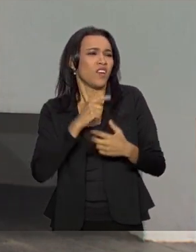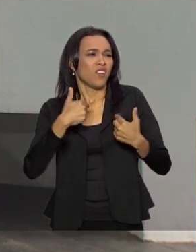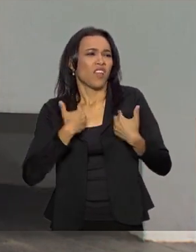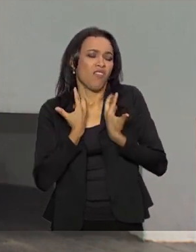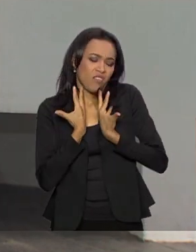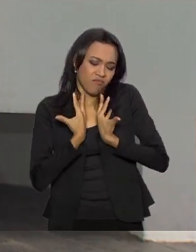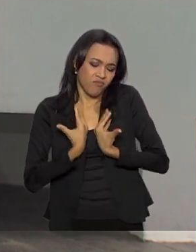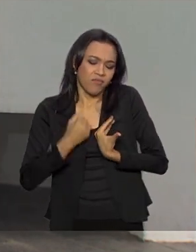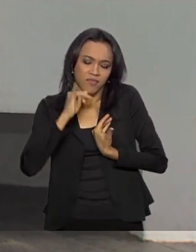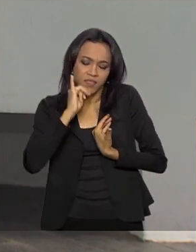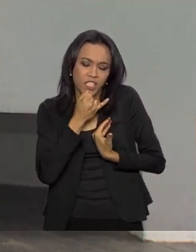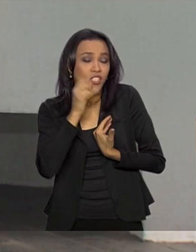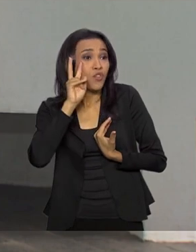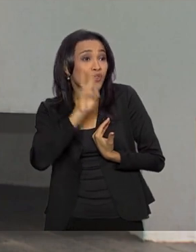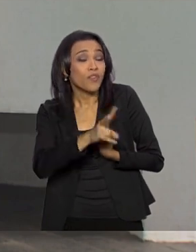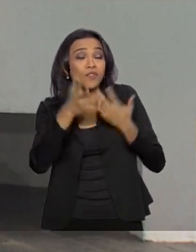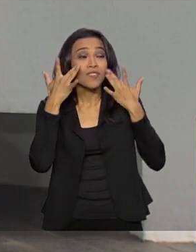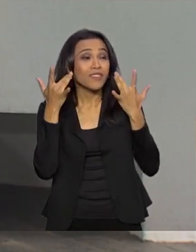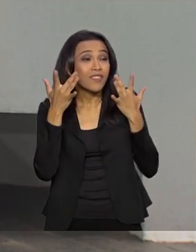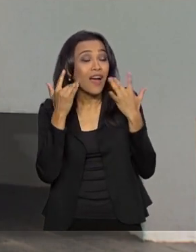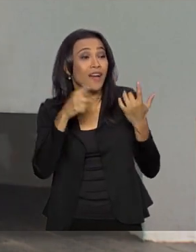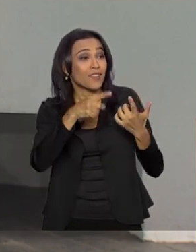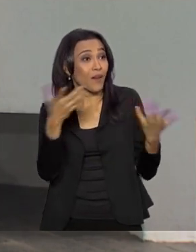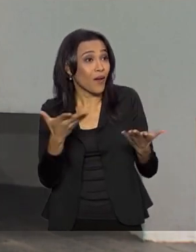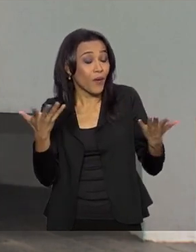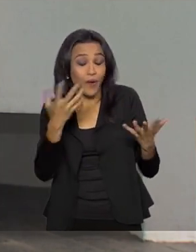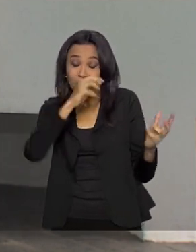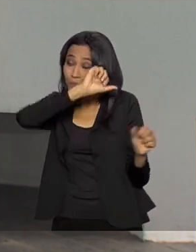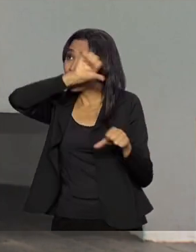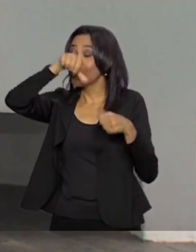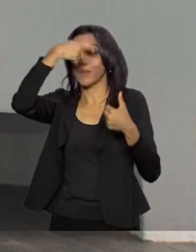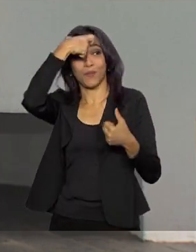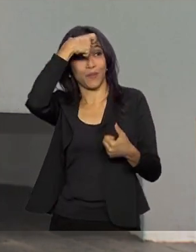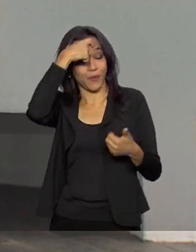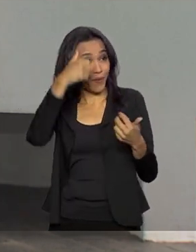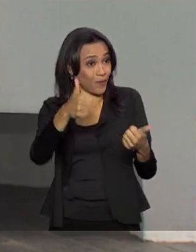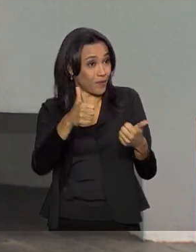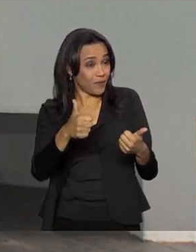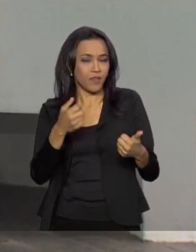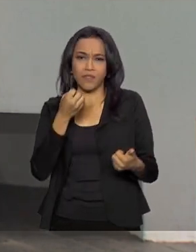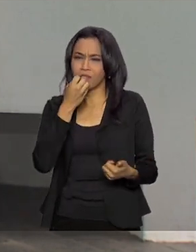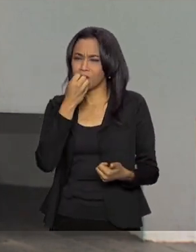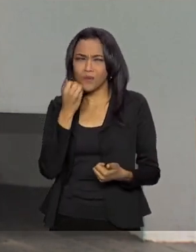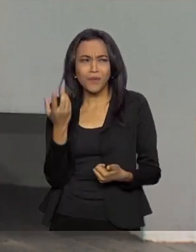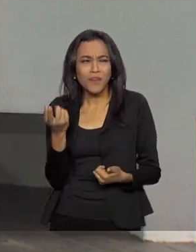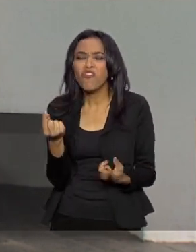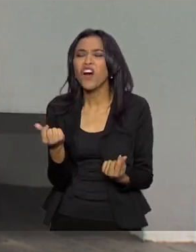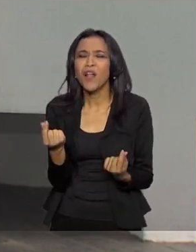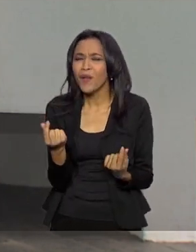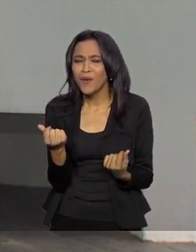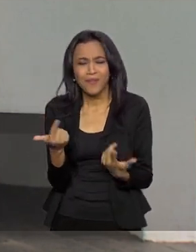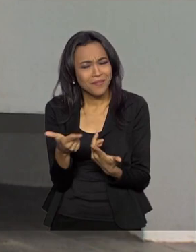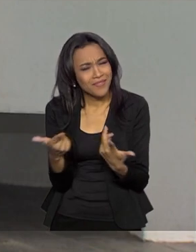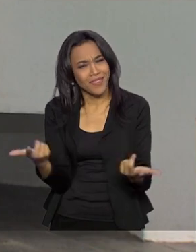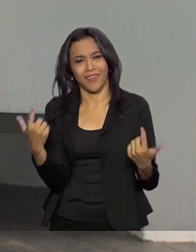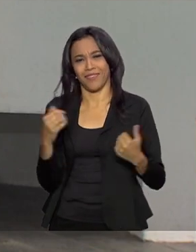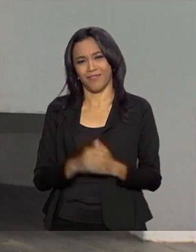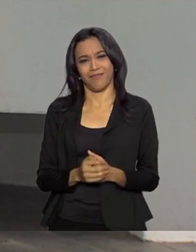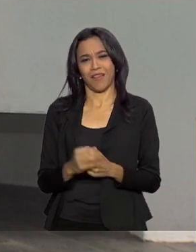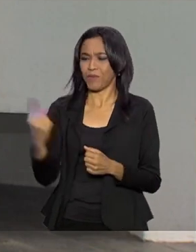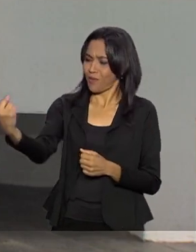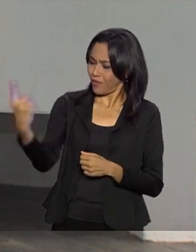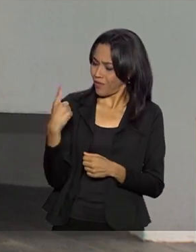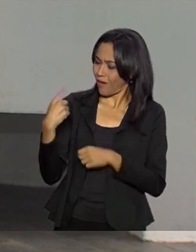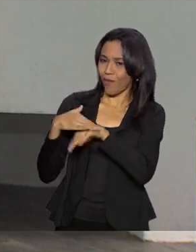peça, assistir, espetáculo com você, eu estou com outra cabeça. Não tem preço, não tem preço. Nessa, uma